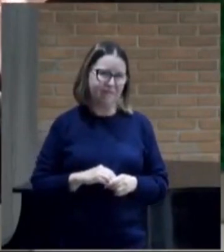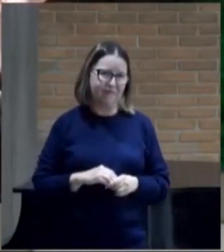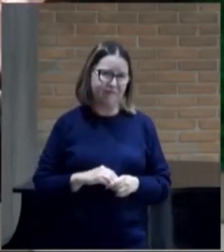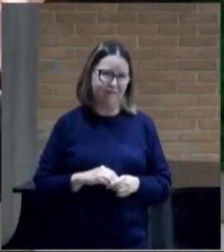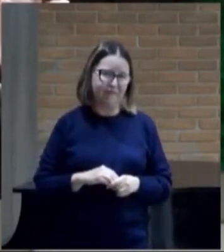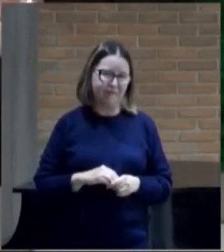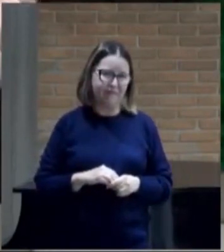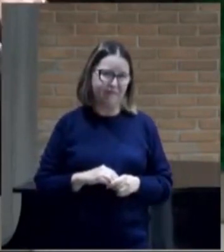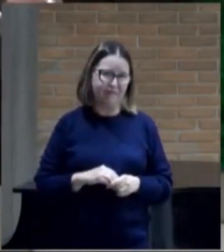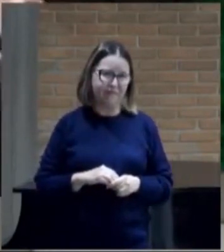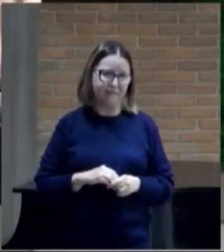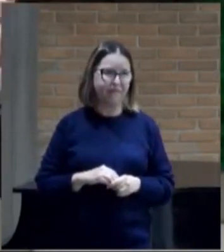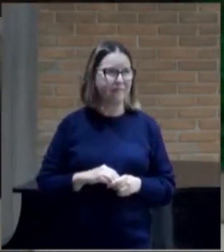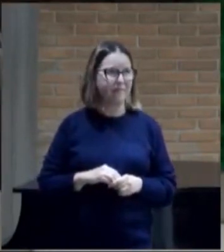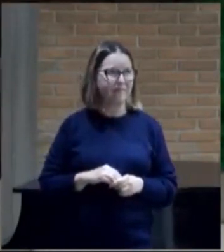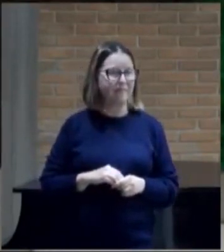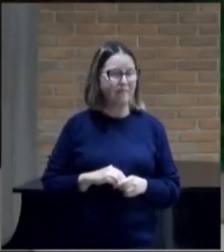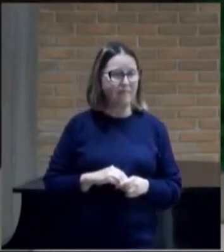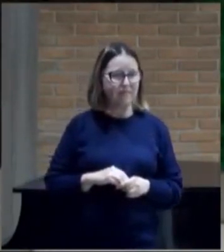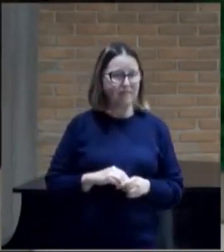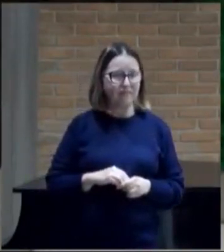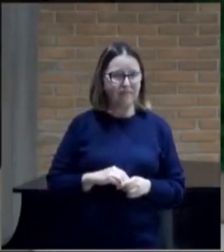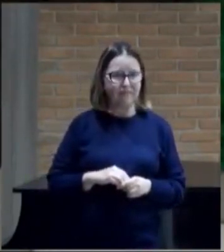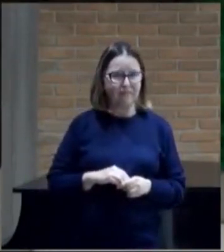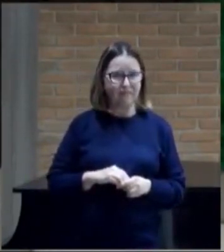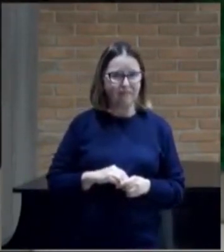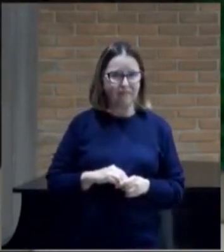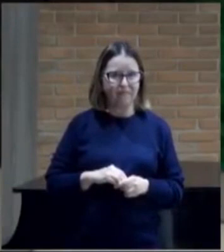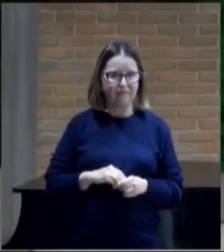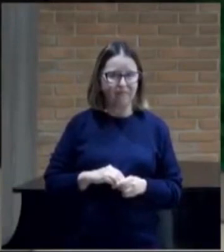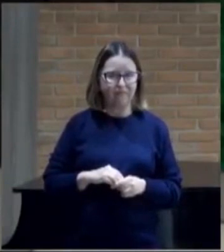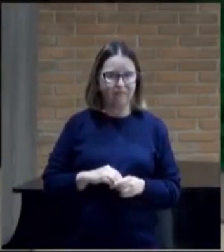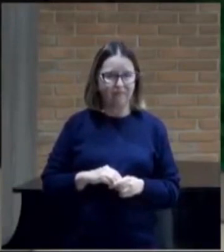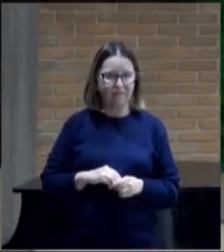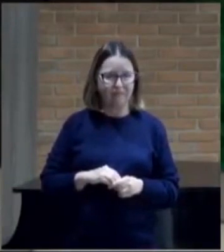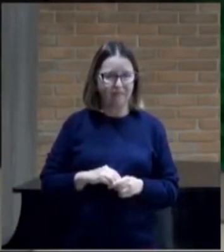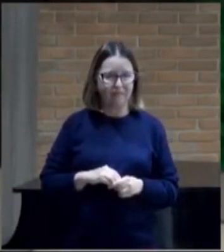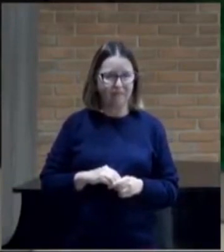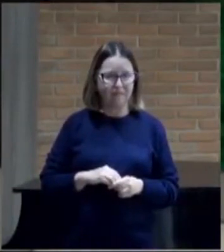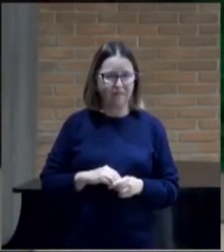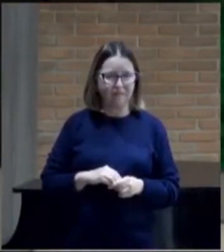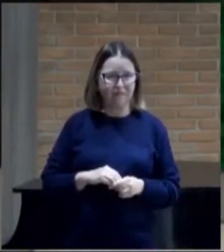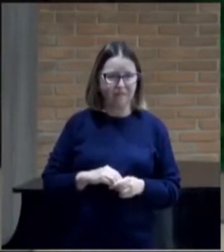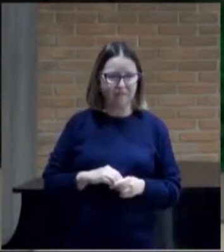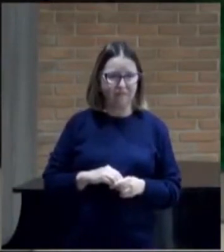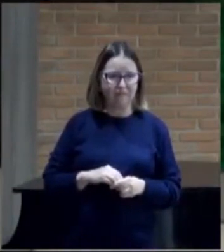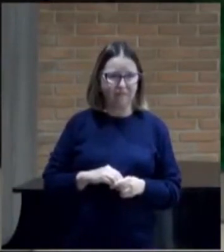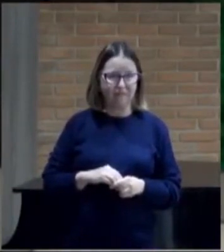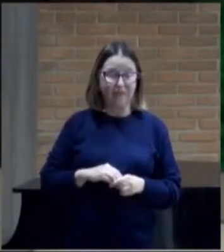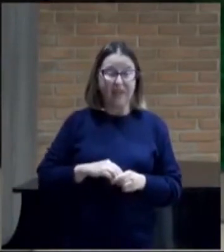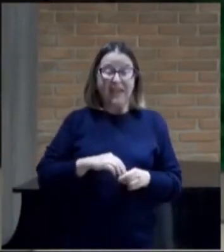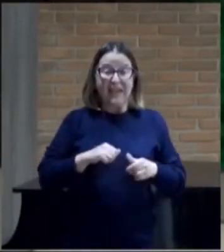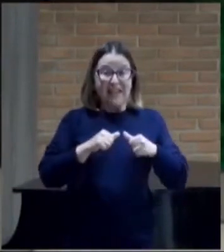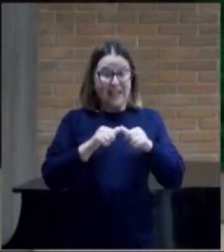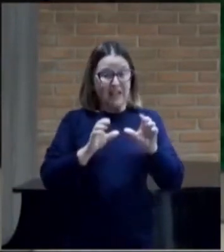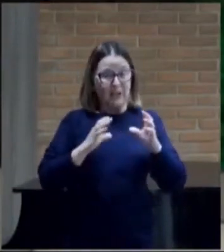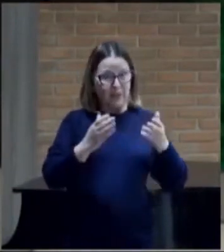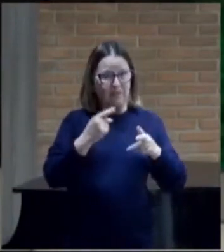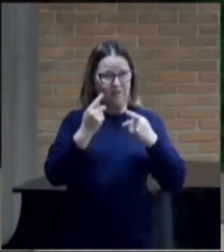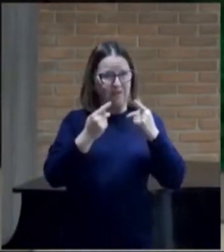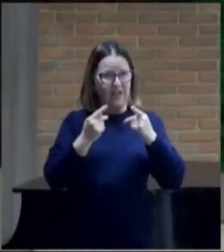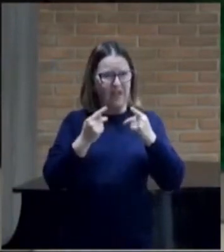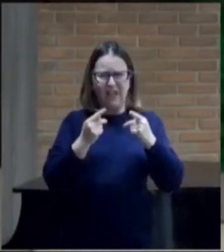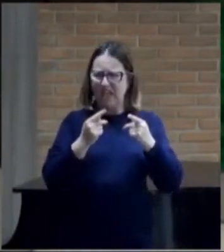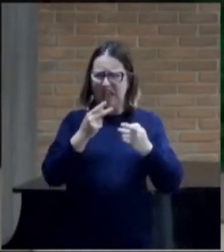E eles dizem assim, não leiam jornais. Não